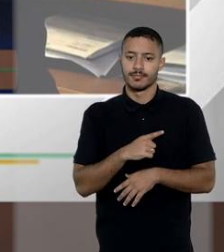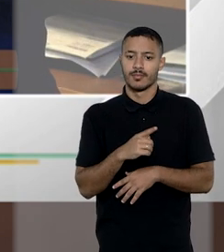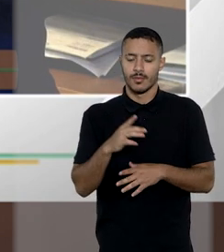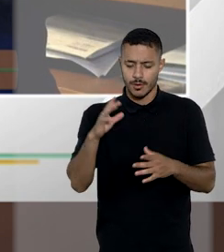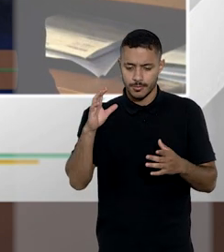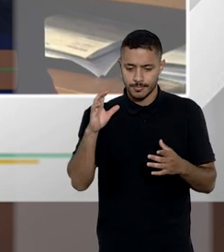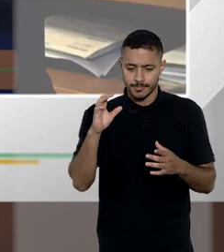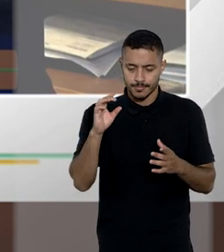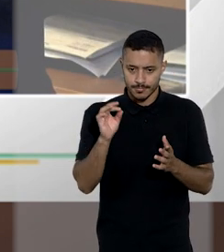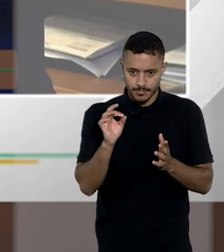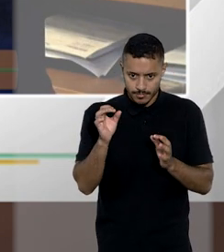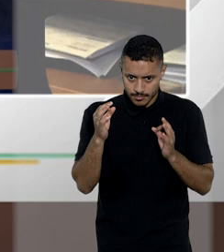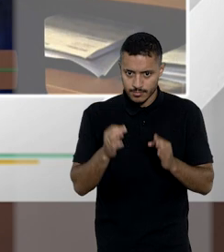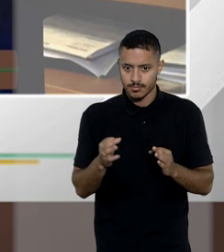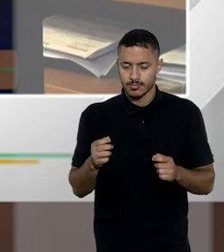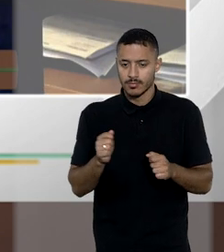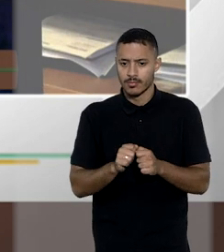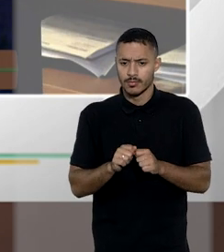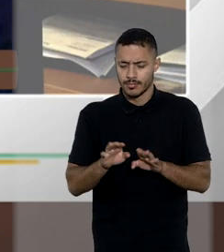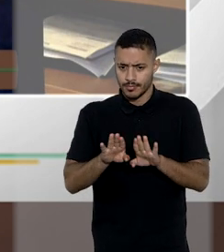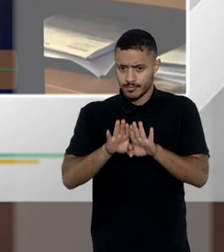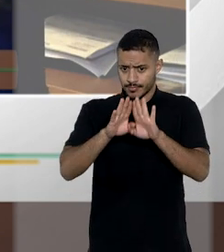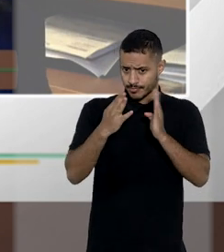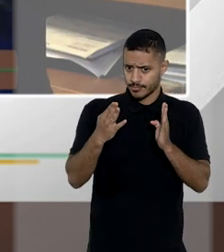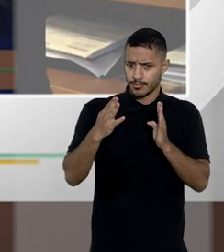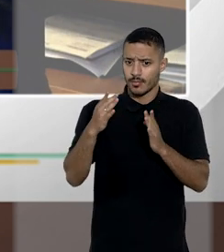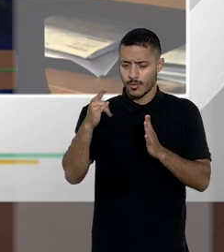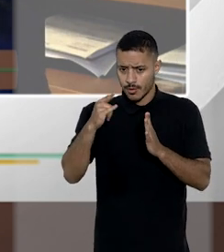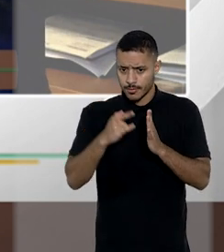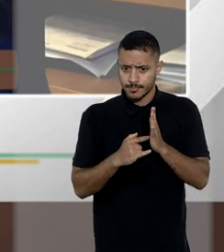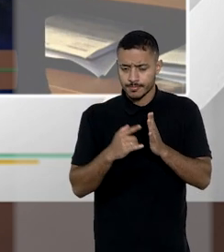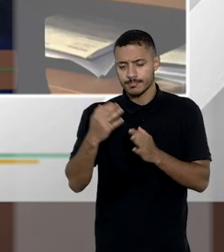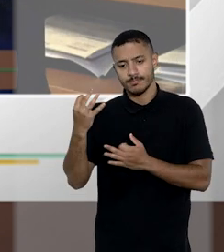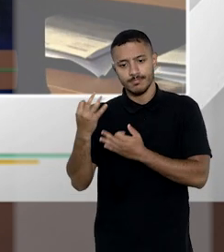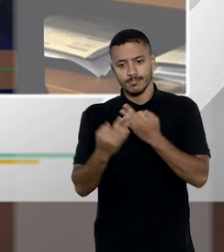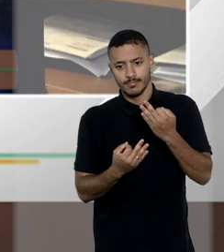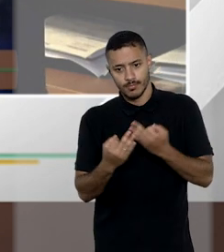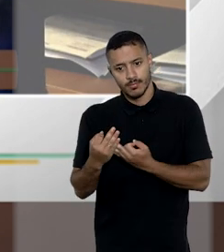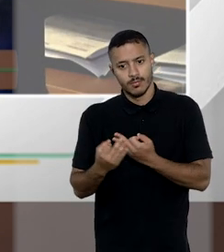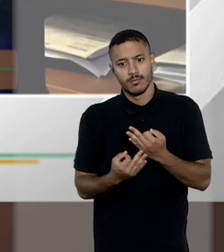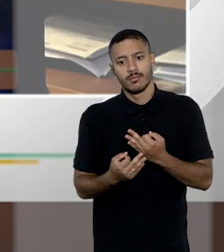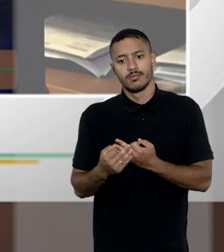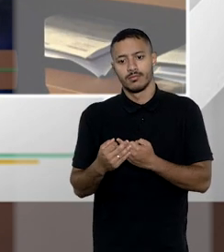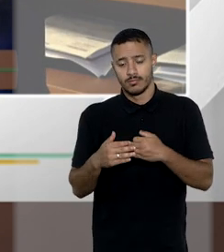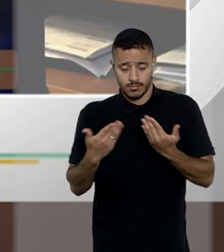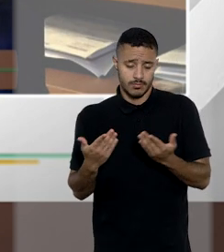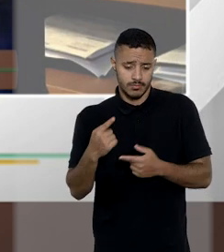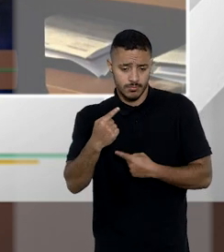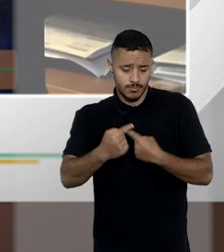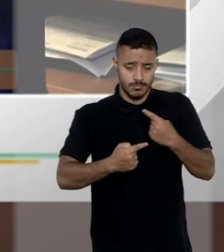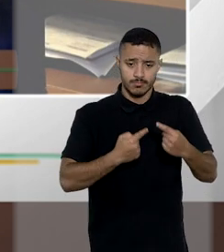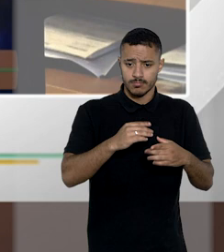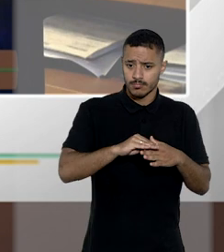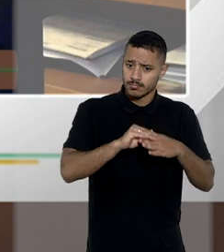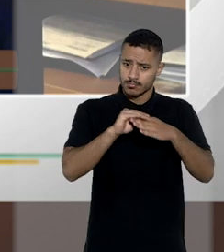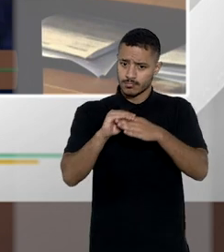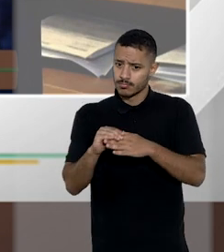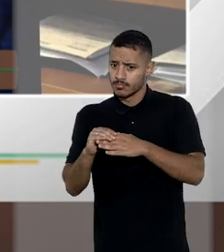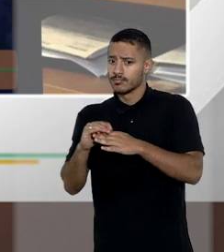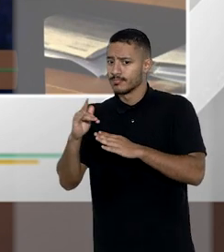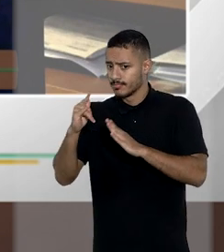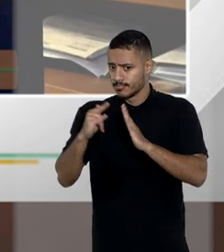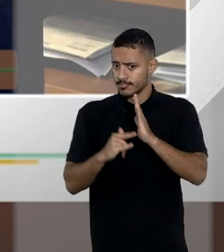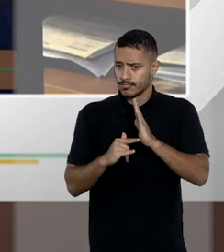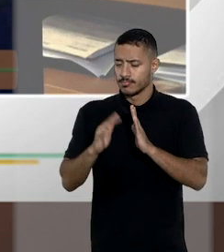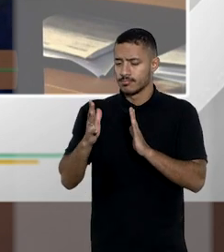consolidado de que se faz a abertura do testamento em juízo e aí então depois se leva para